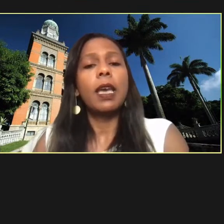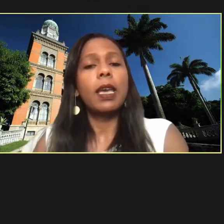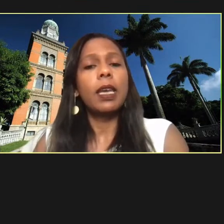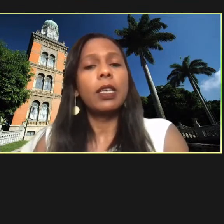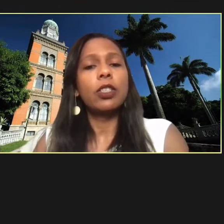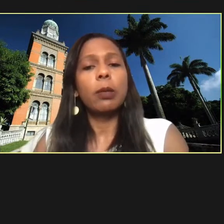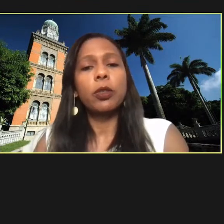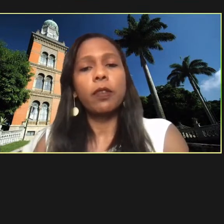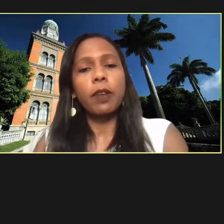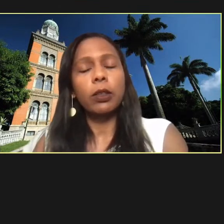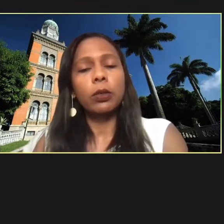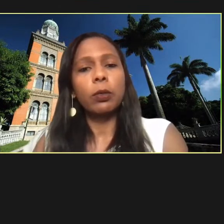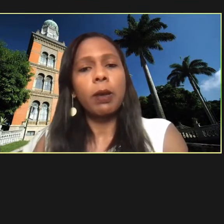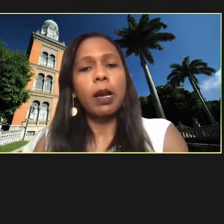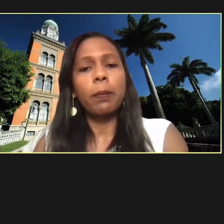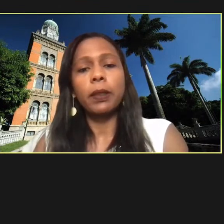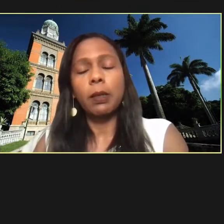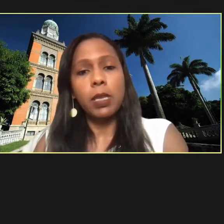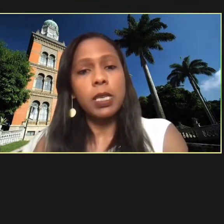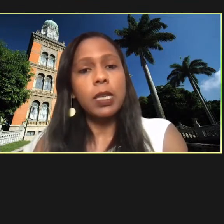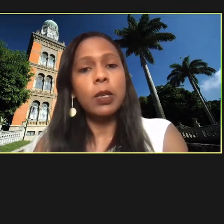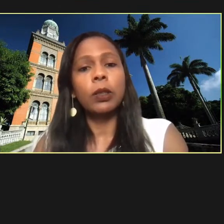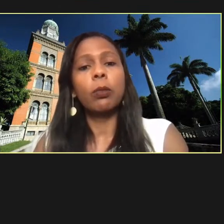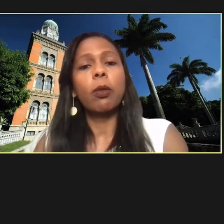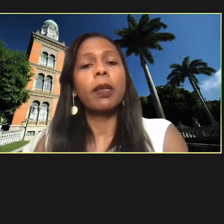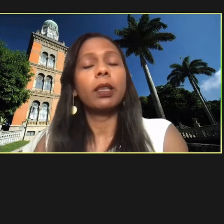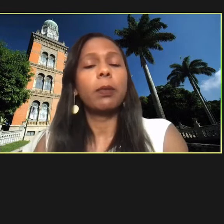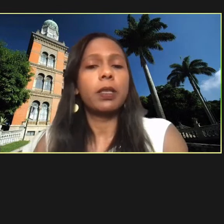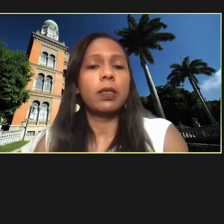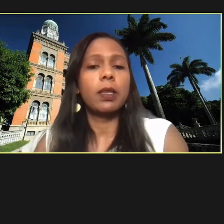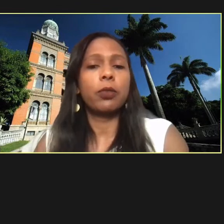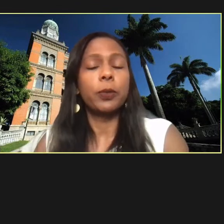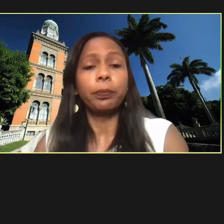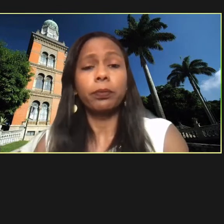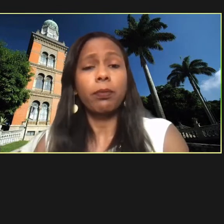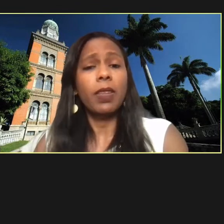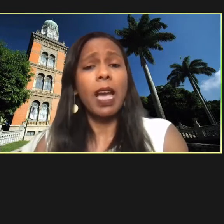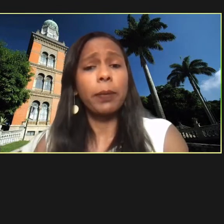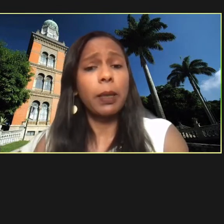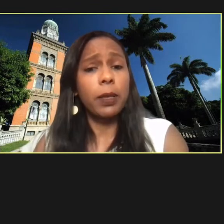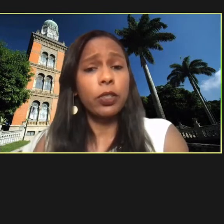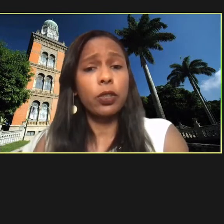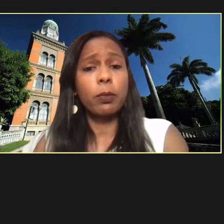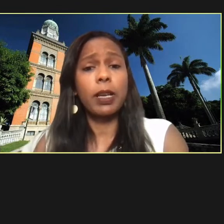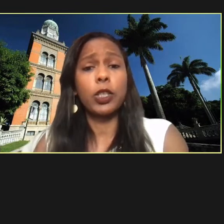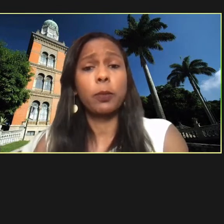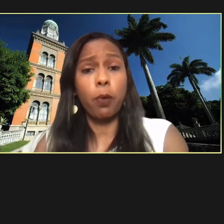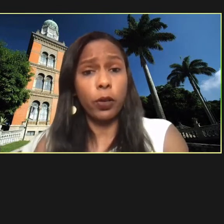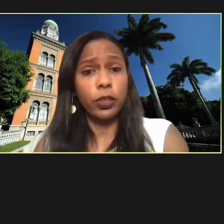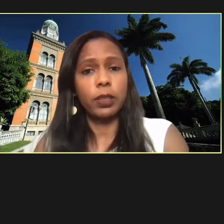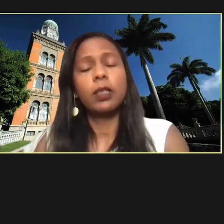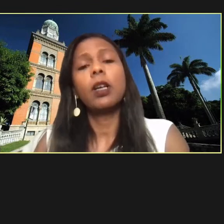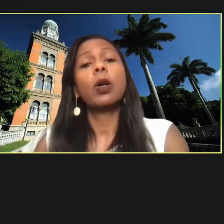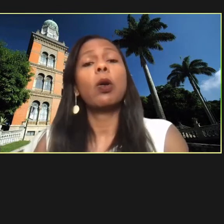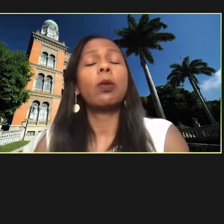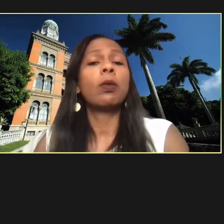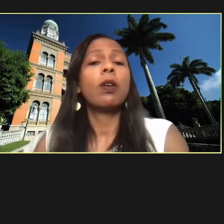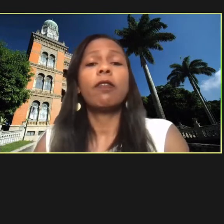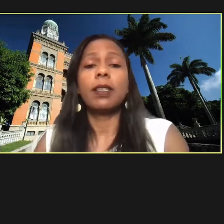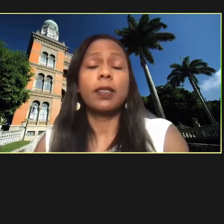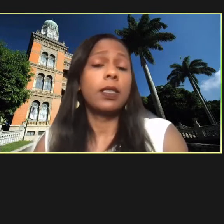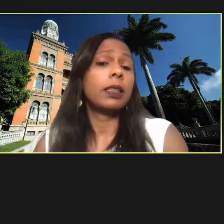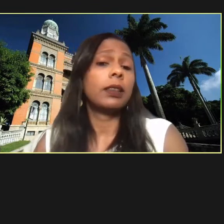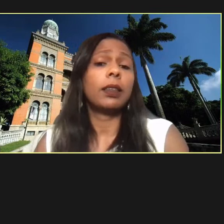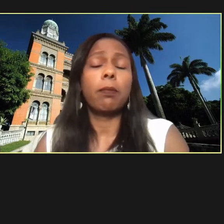estamos vivendo uma pandemia no momento em que precisamos rapidamente de uma resposta com